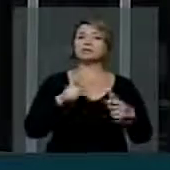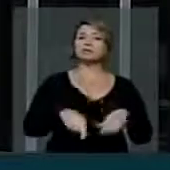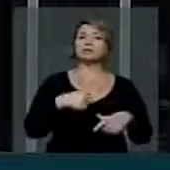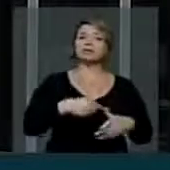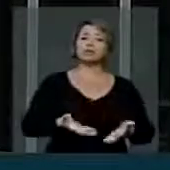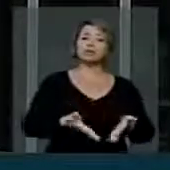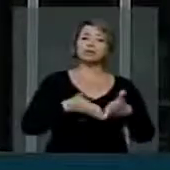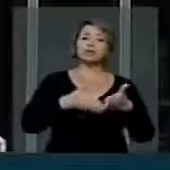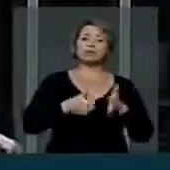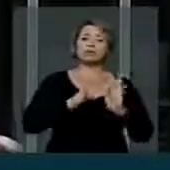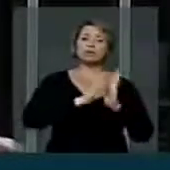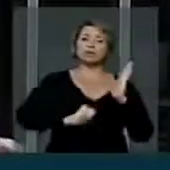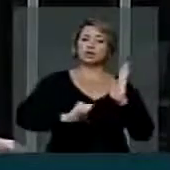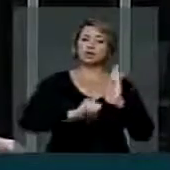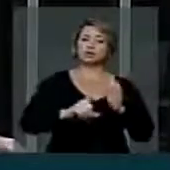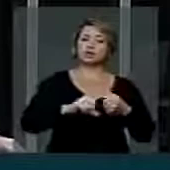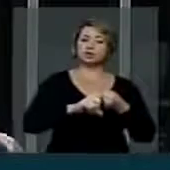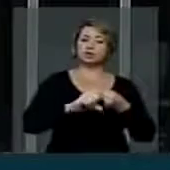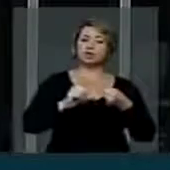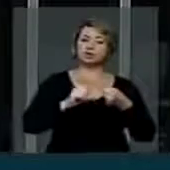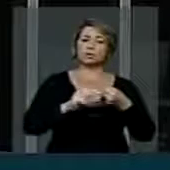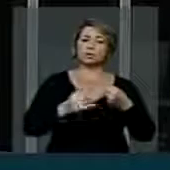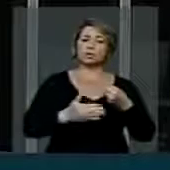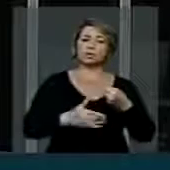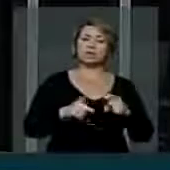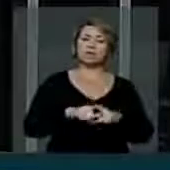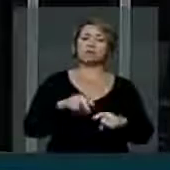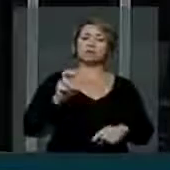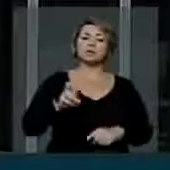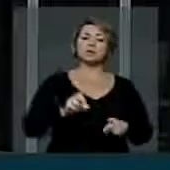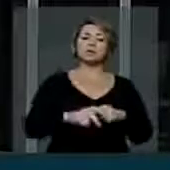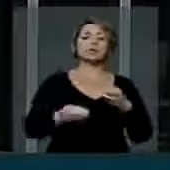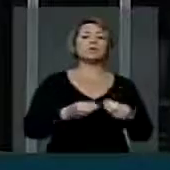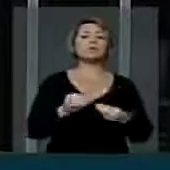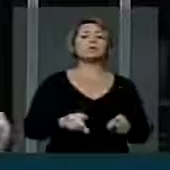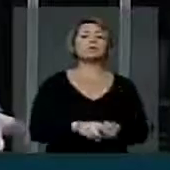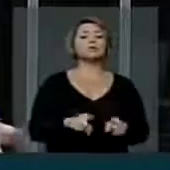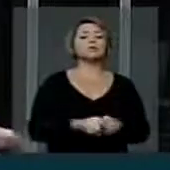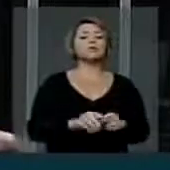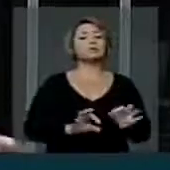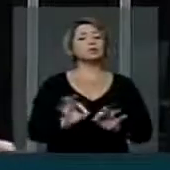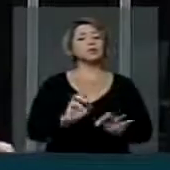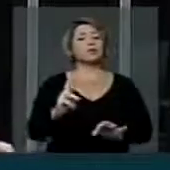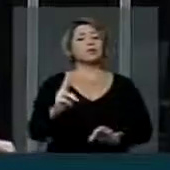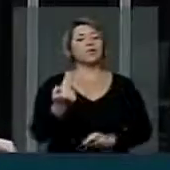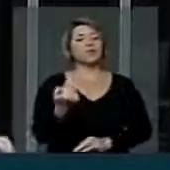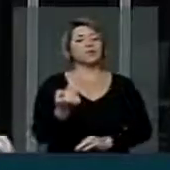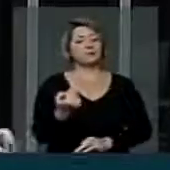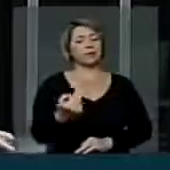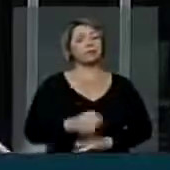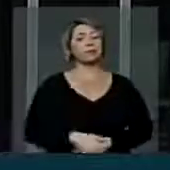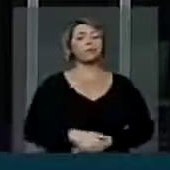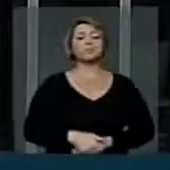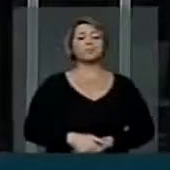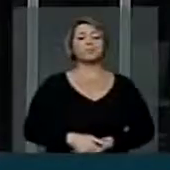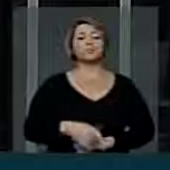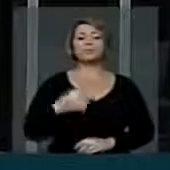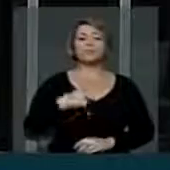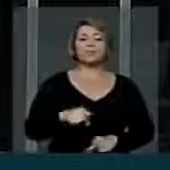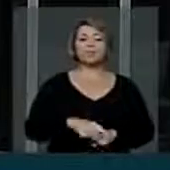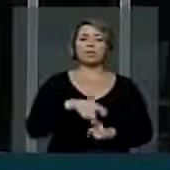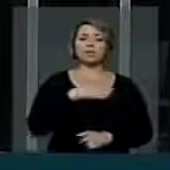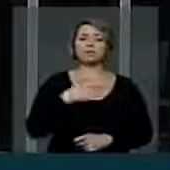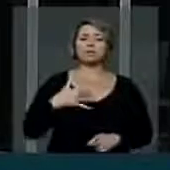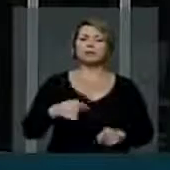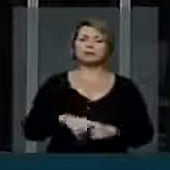que foi retirado do capítulo quinto, é exatamente a ordenação dos recursos humanos na área de saúde. Então, nós aqui